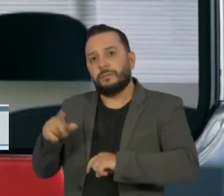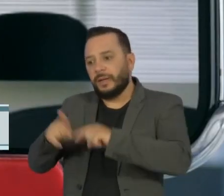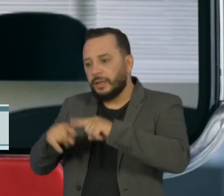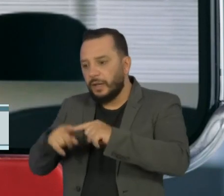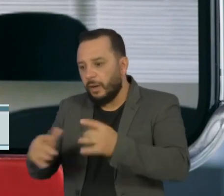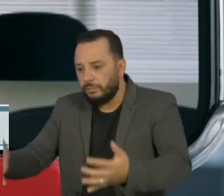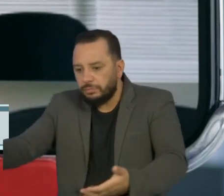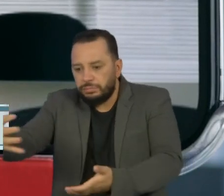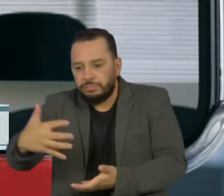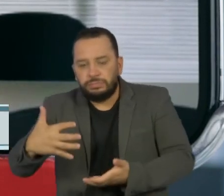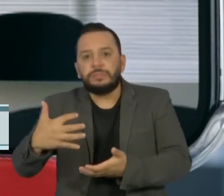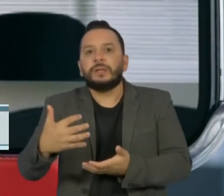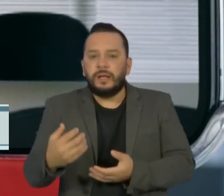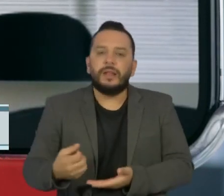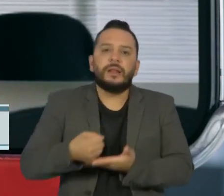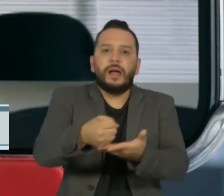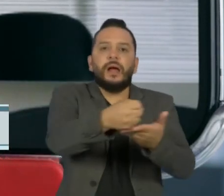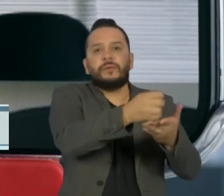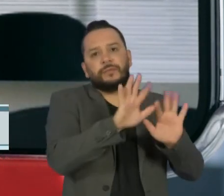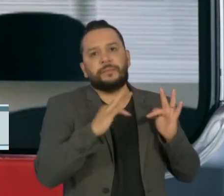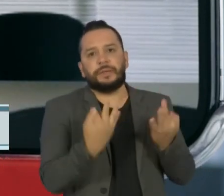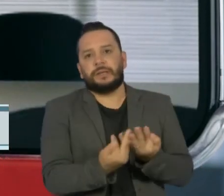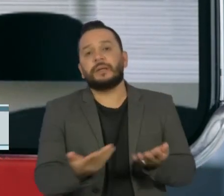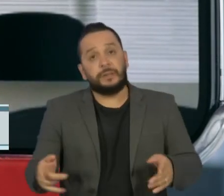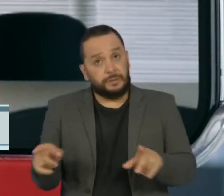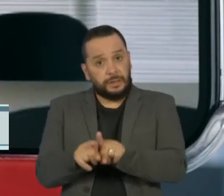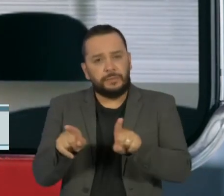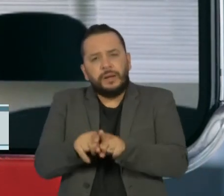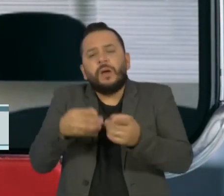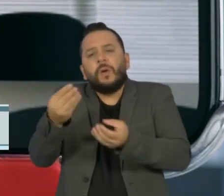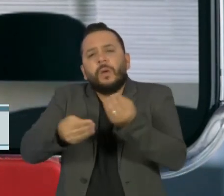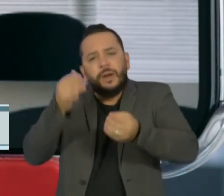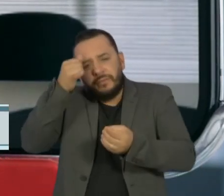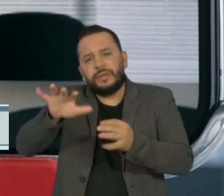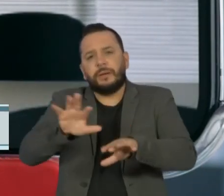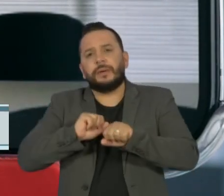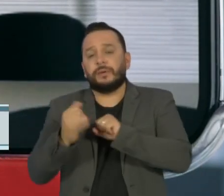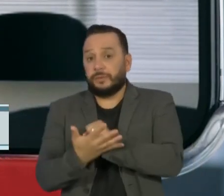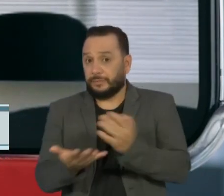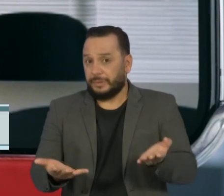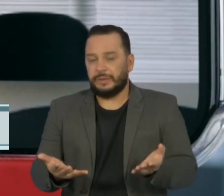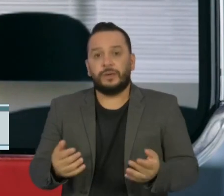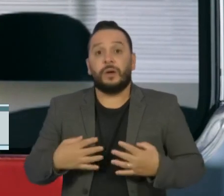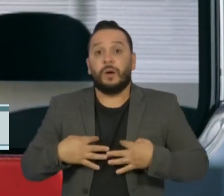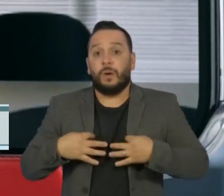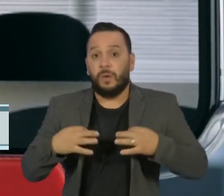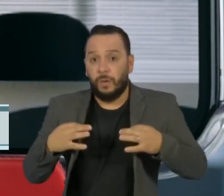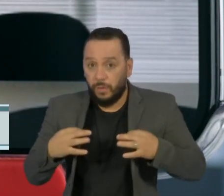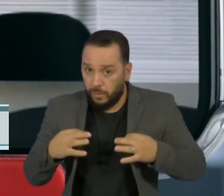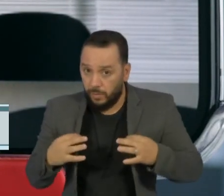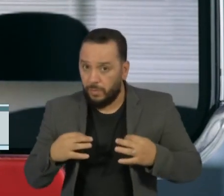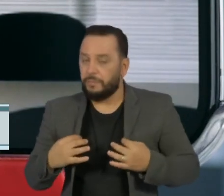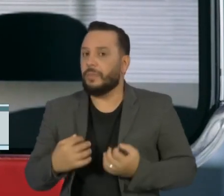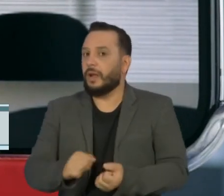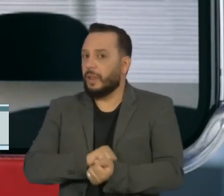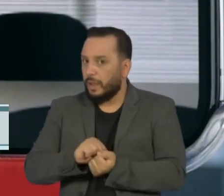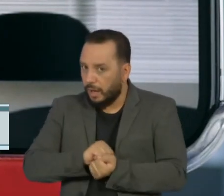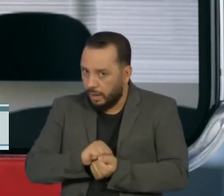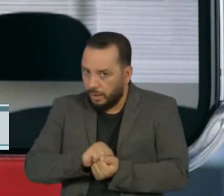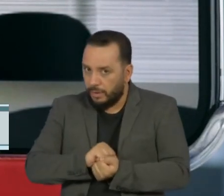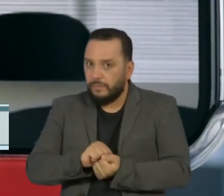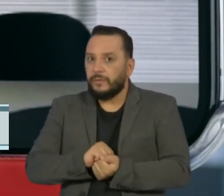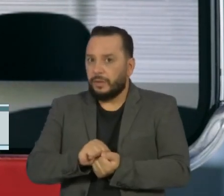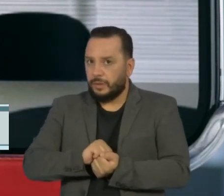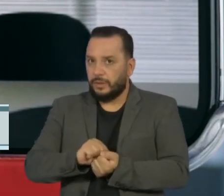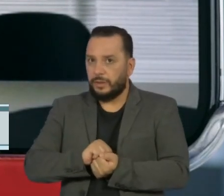infectologista dá algumas dicas para prevenir uma contaminação. Lava essas roupas, guarda essas